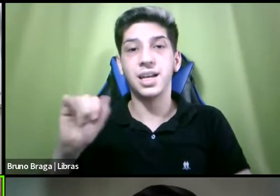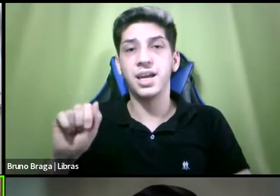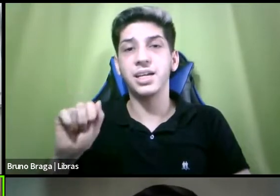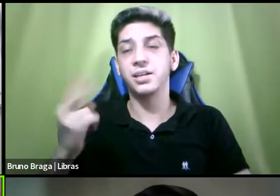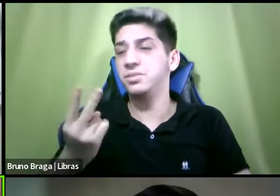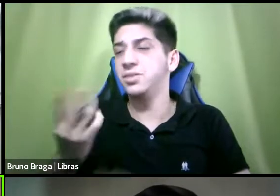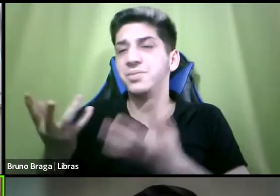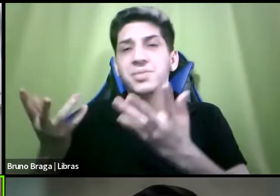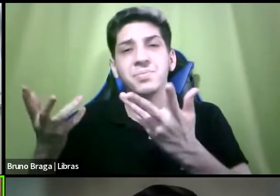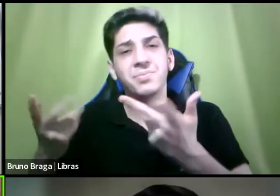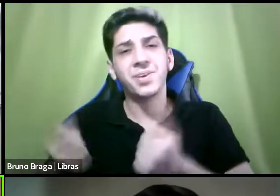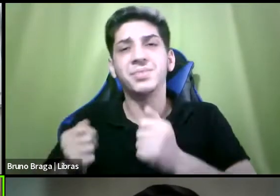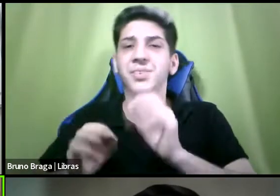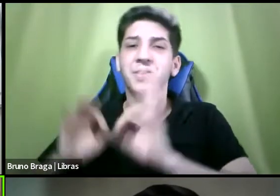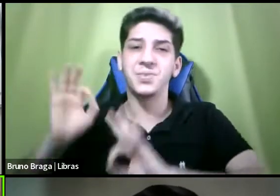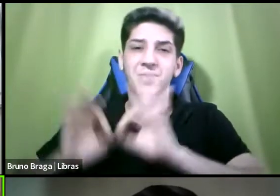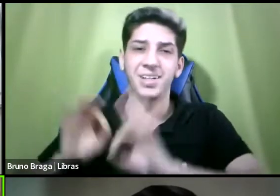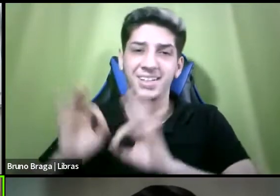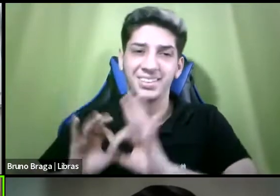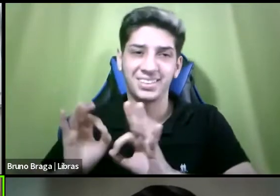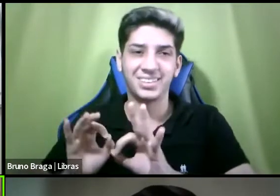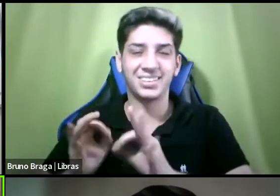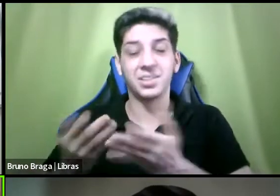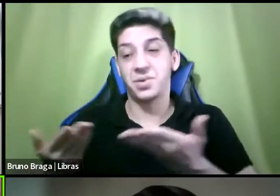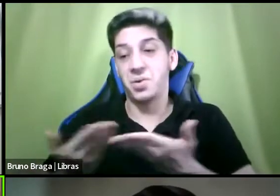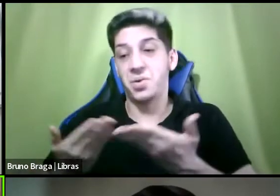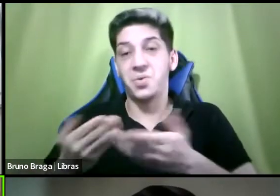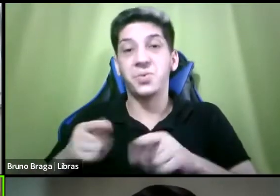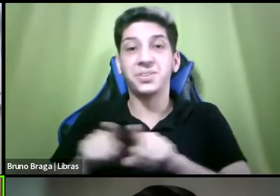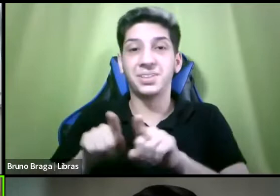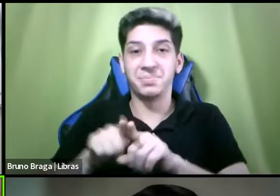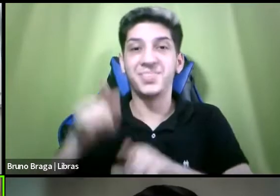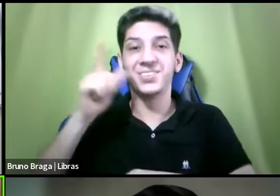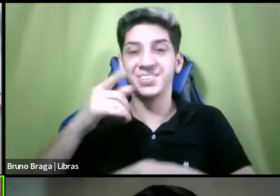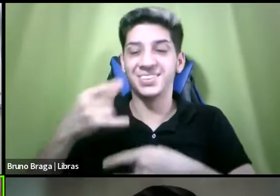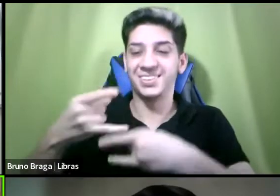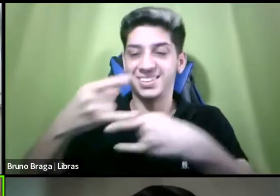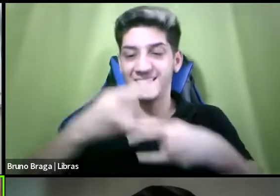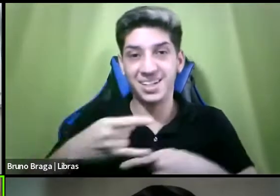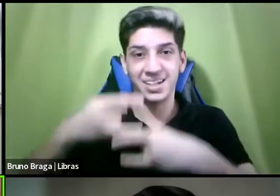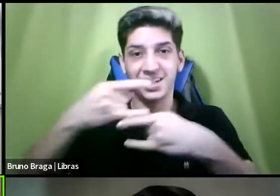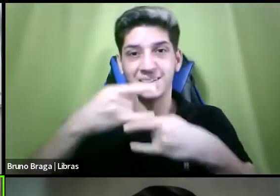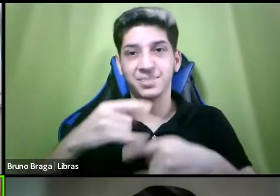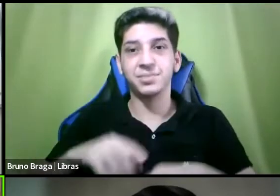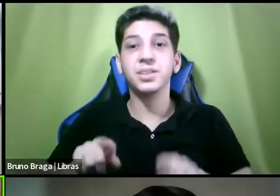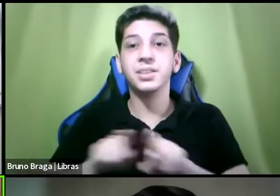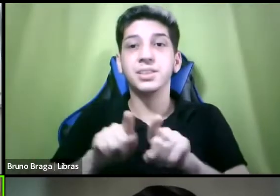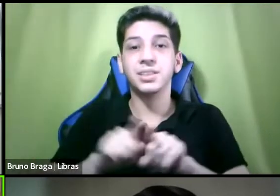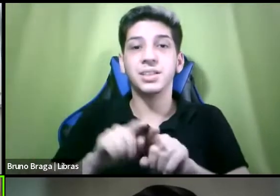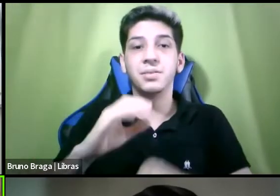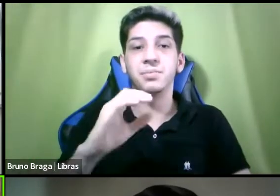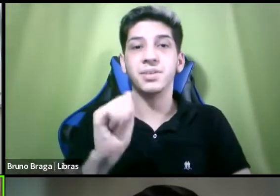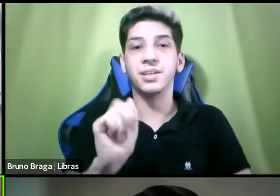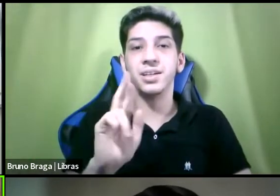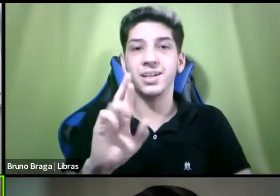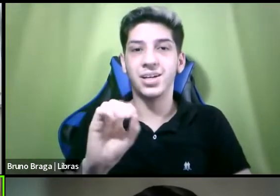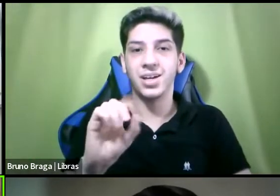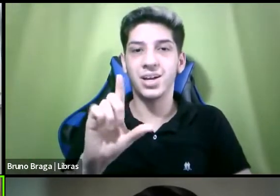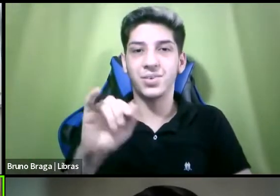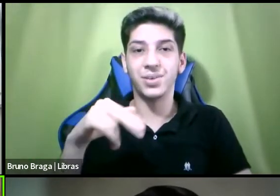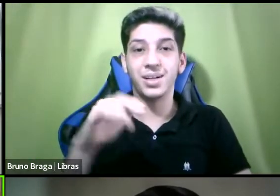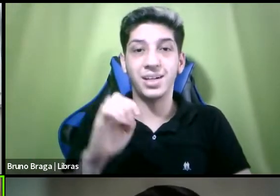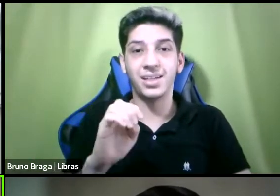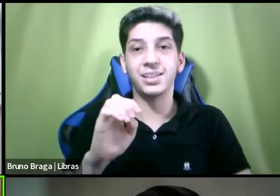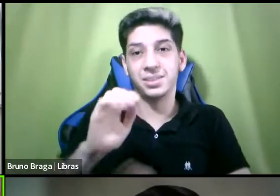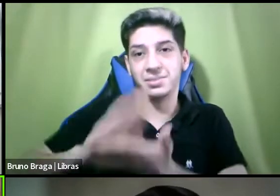condução na organização e hoje também para que o evento se realizasse e a Caroline que é a nossa intérprete que